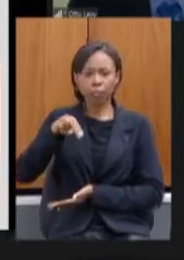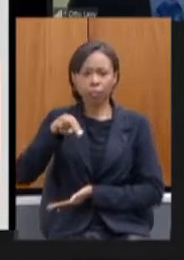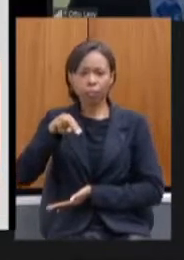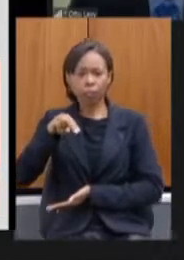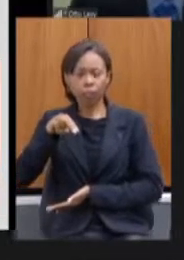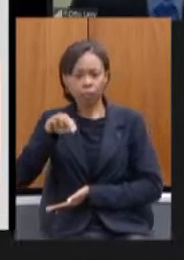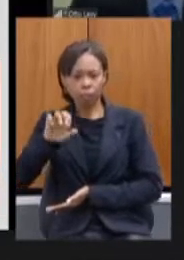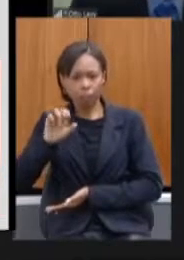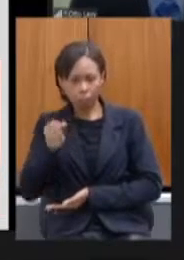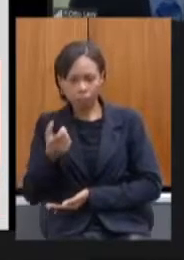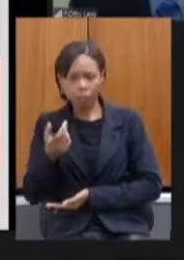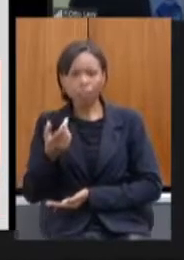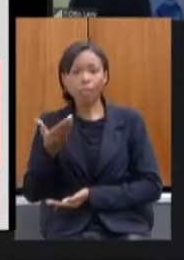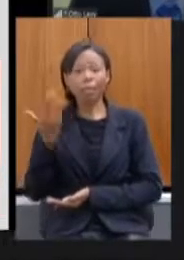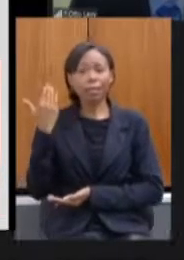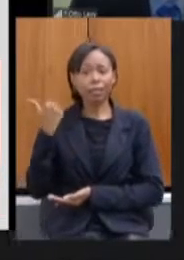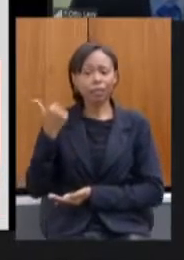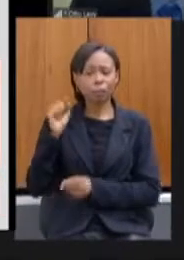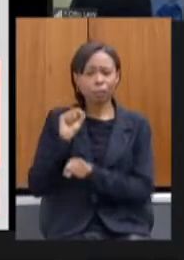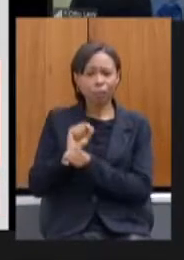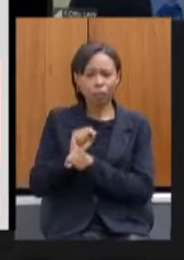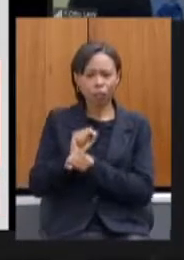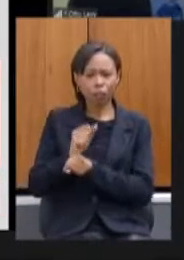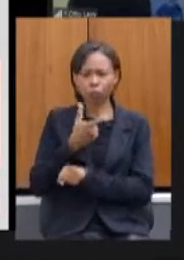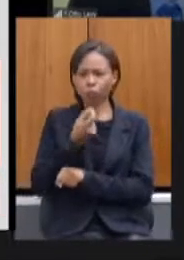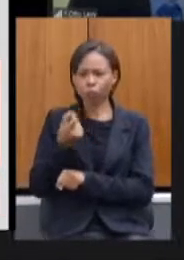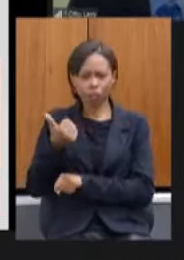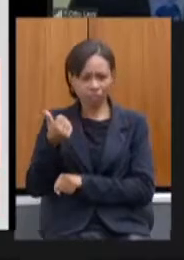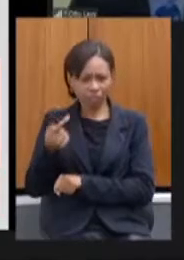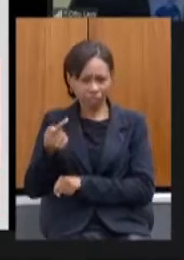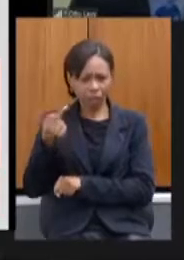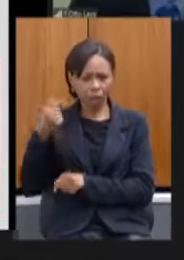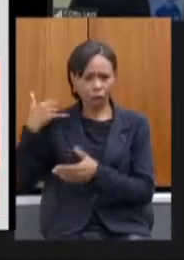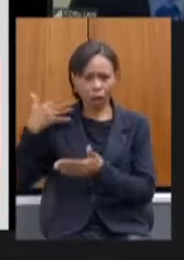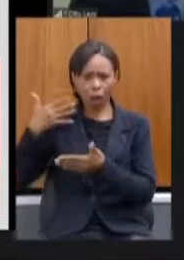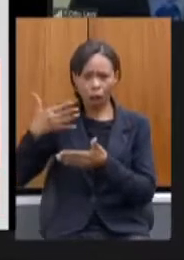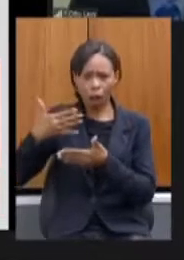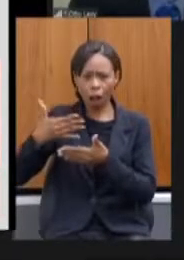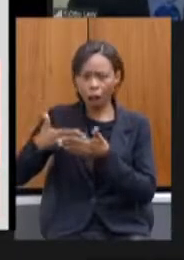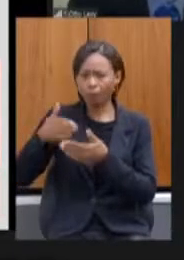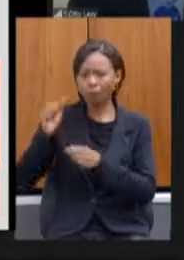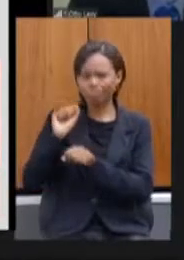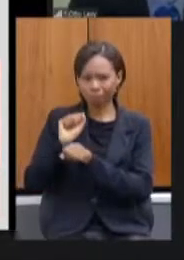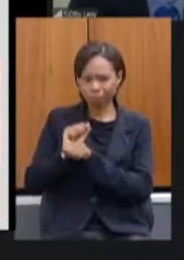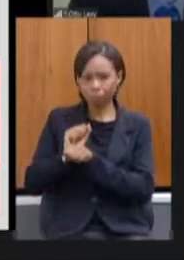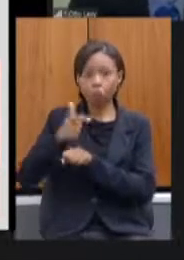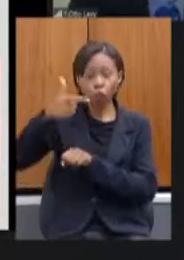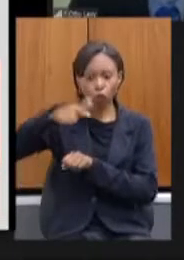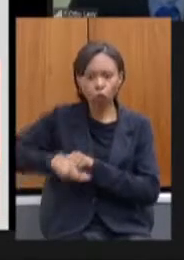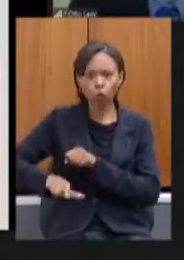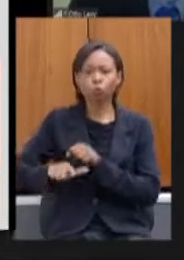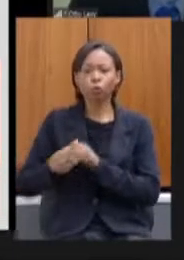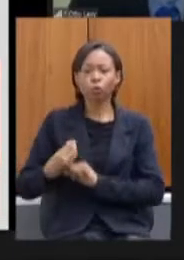e com isso foi possível a construção de